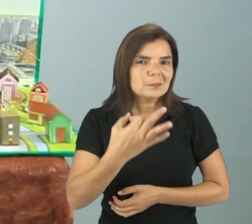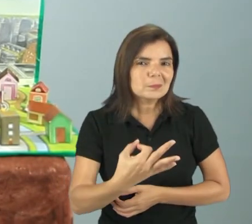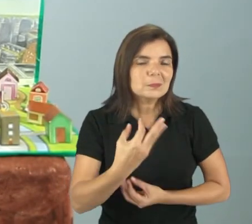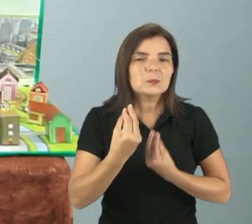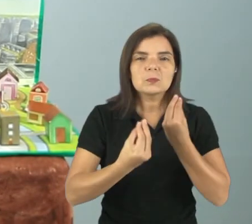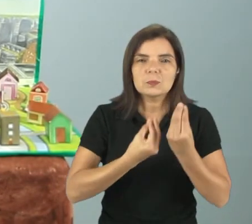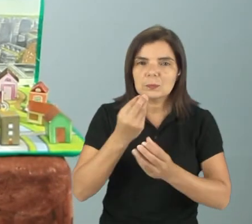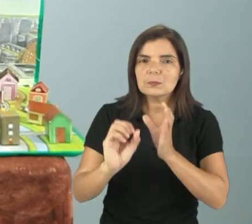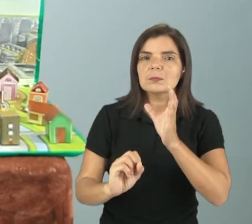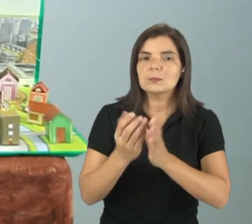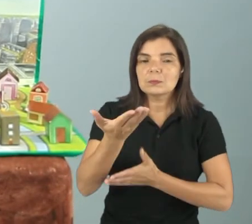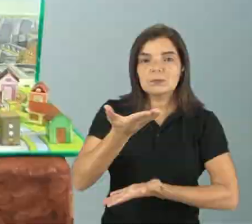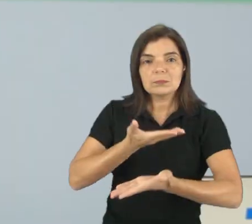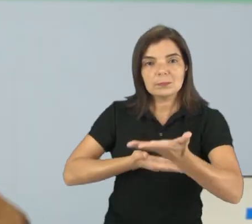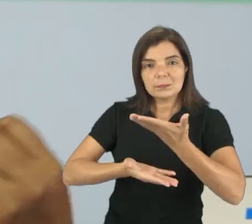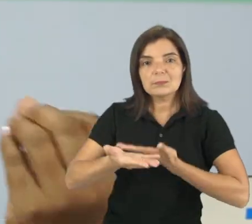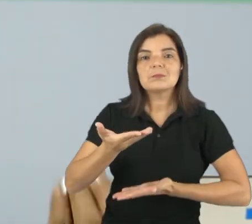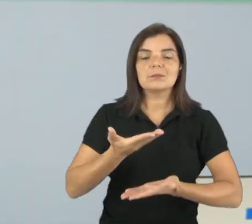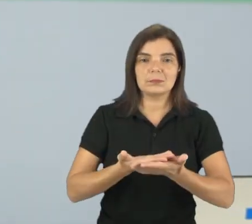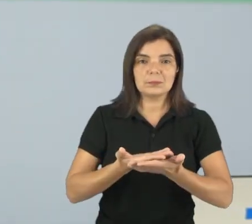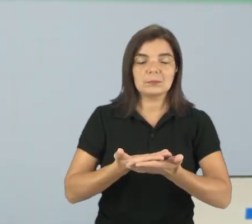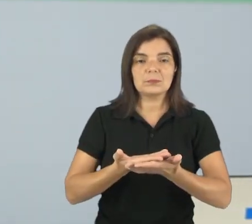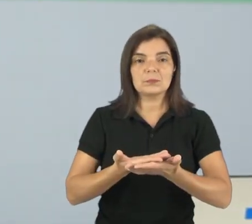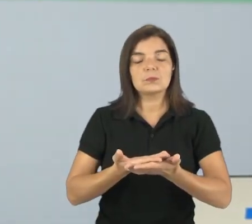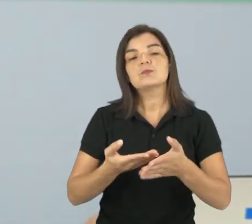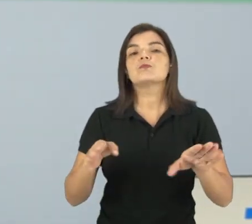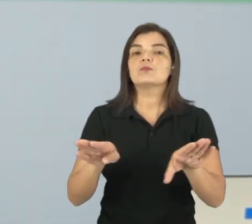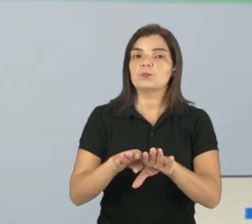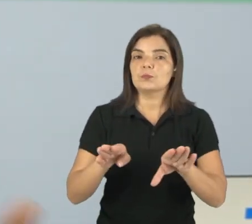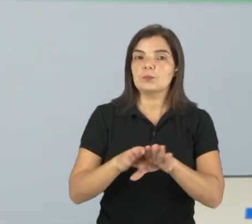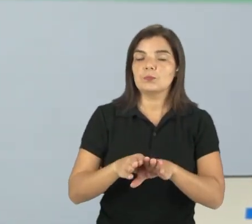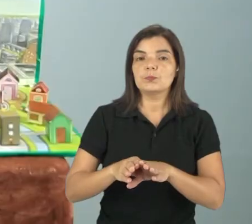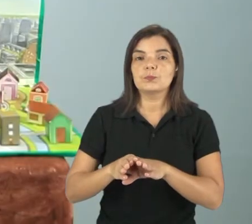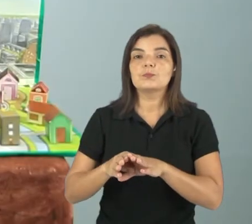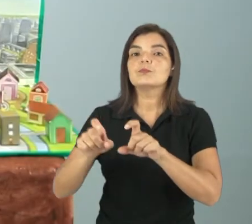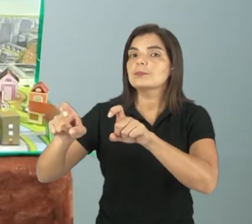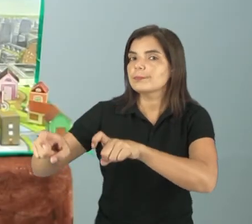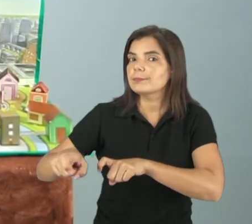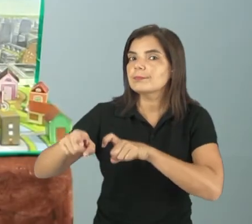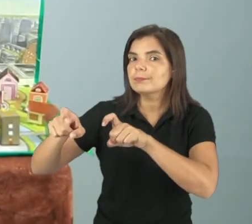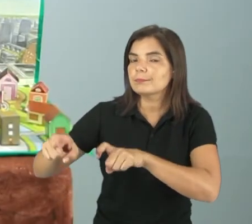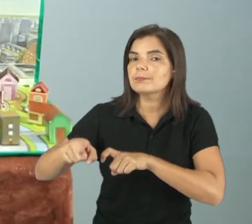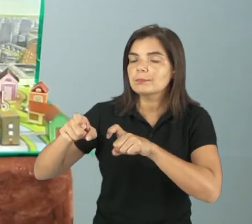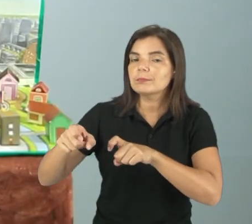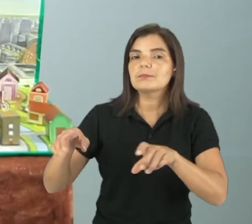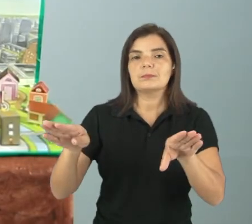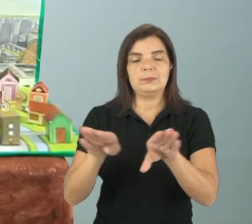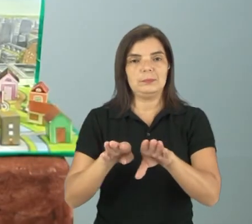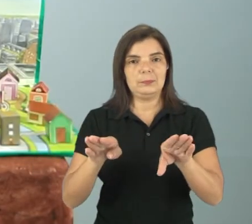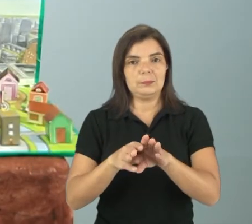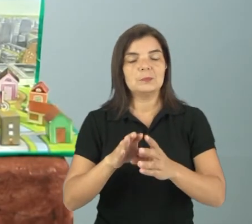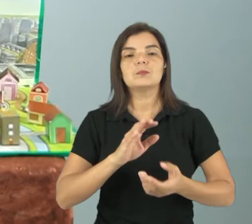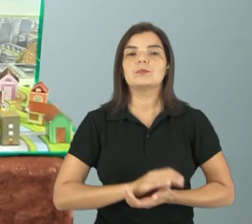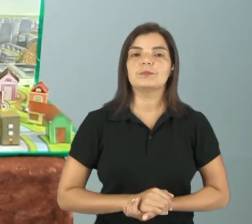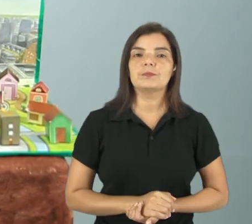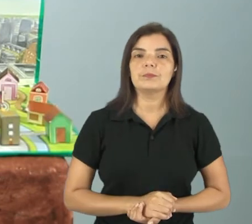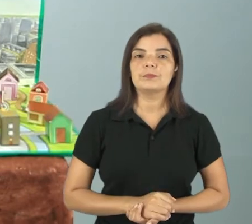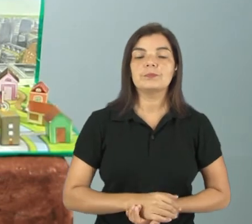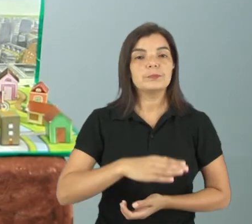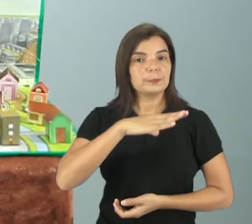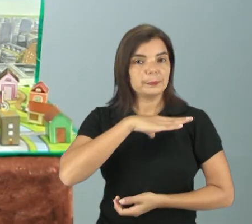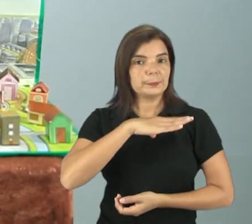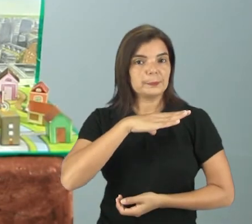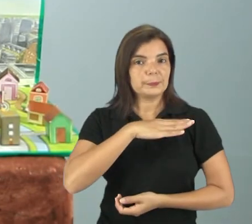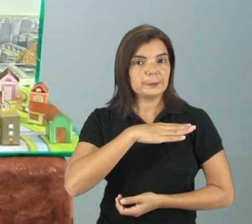como é que funciona essa relação de interdependência do campo, né, da zona rural e da zona